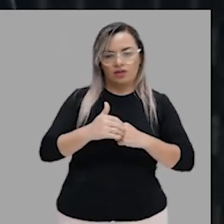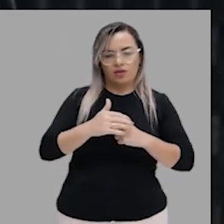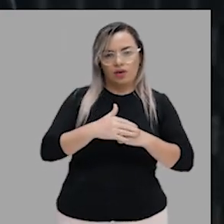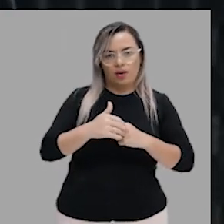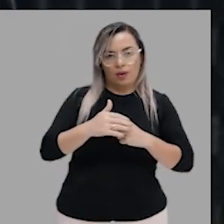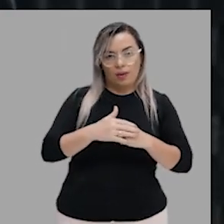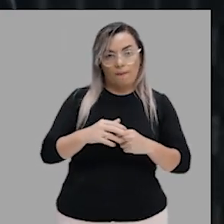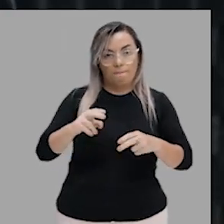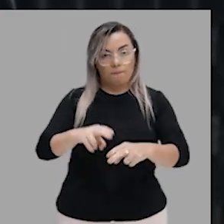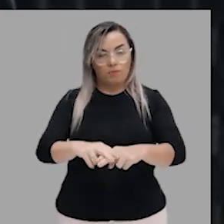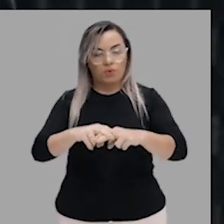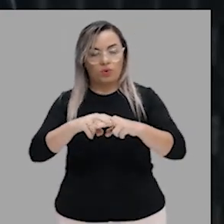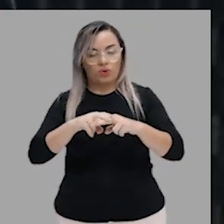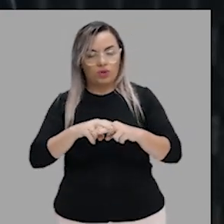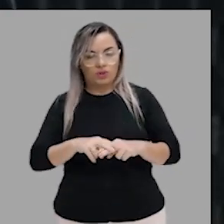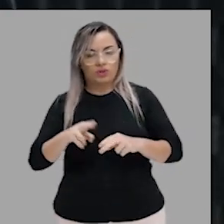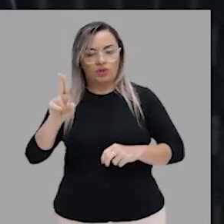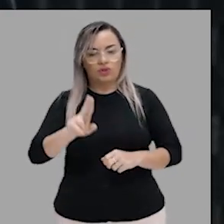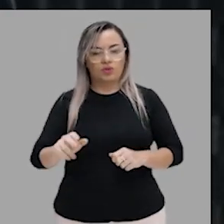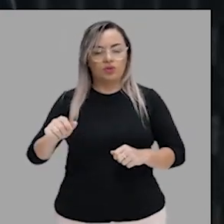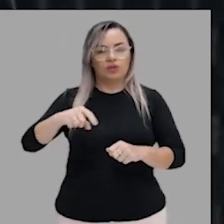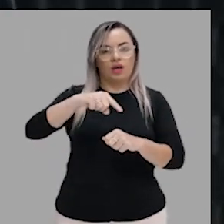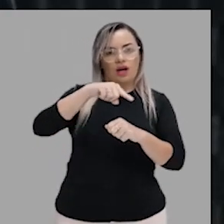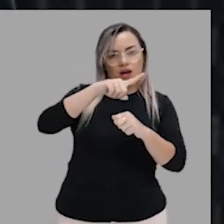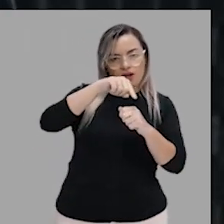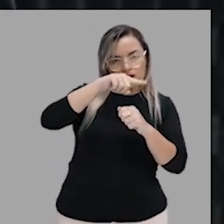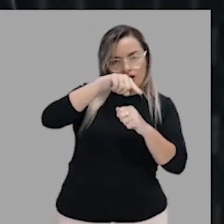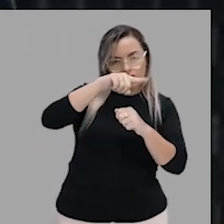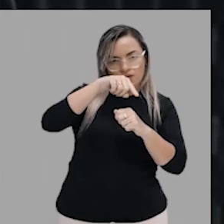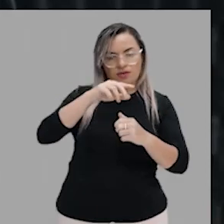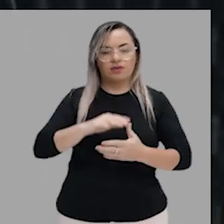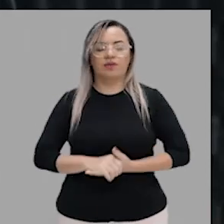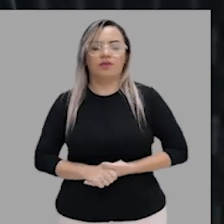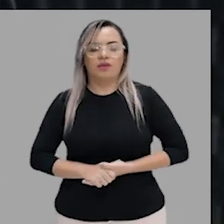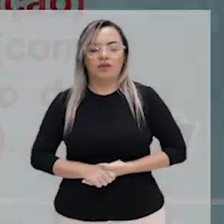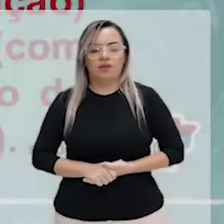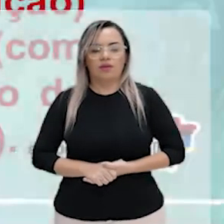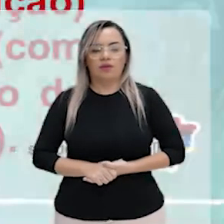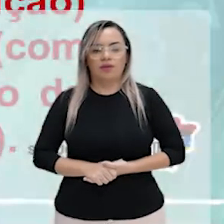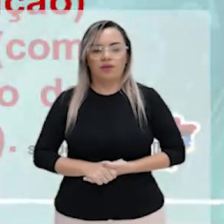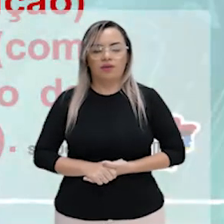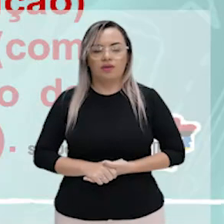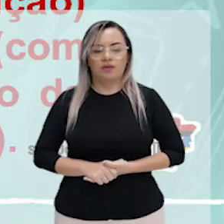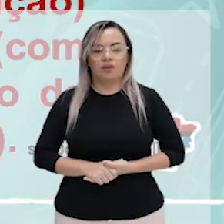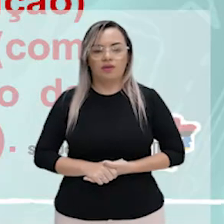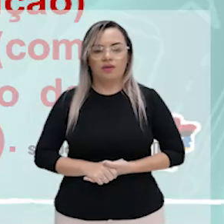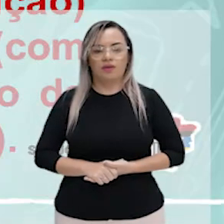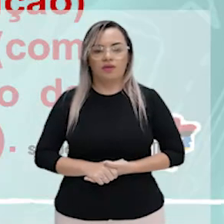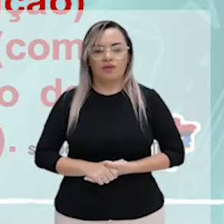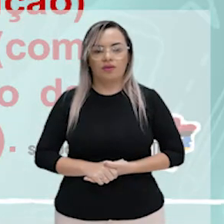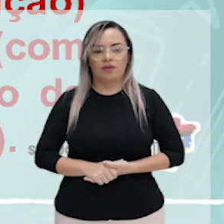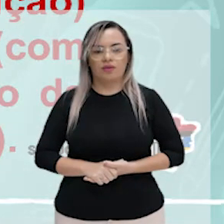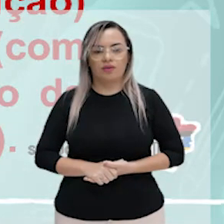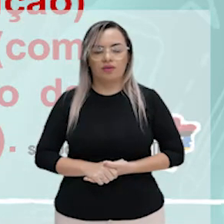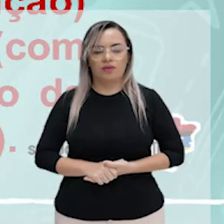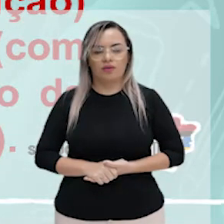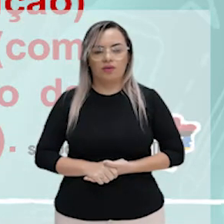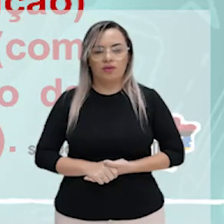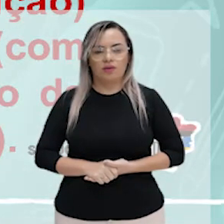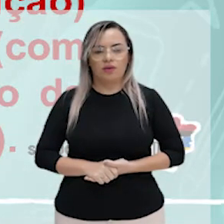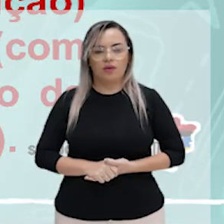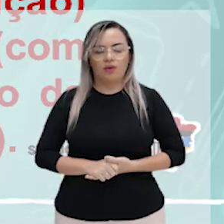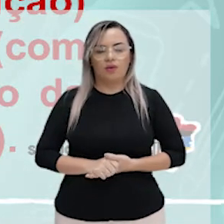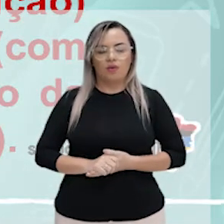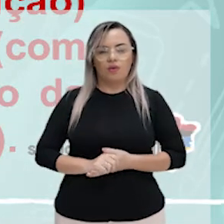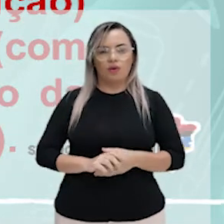que eu acho que muita gente achou que estava errado, tá bom? Olha só, o cliente chamou a funcionária. Eu